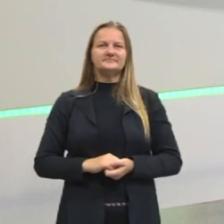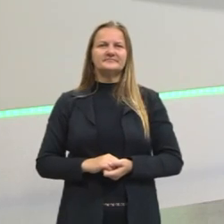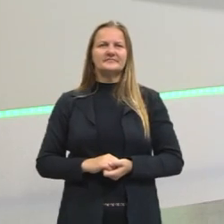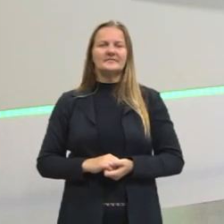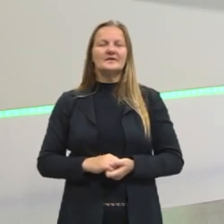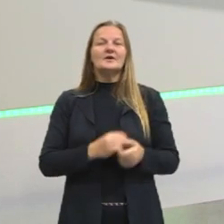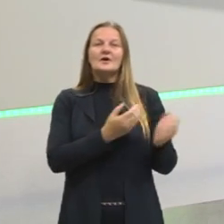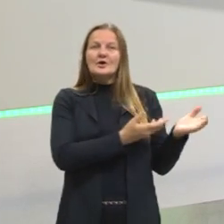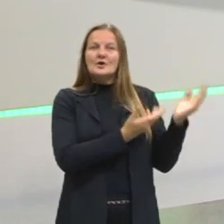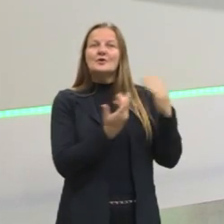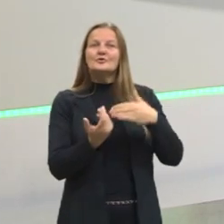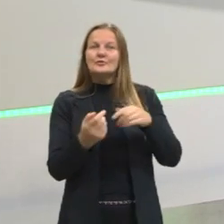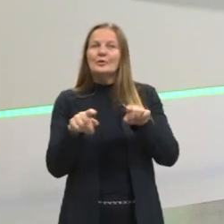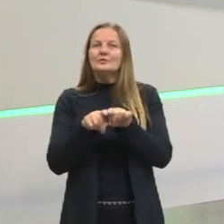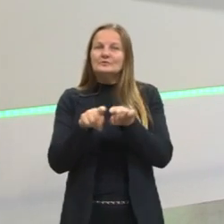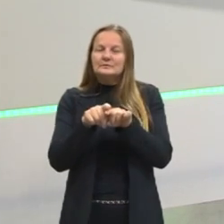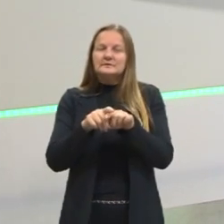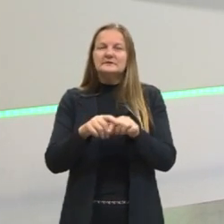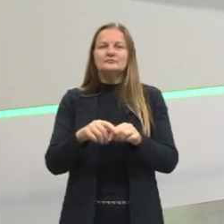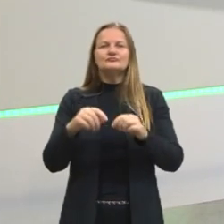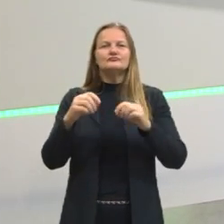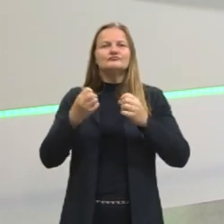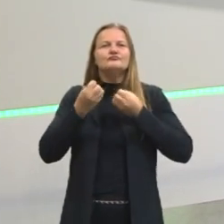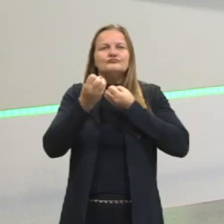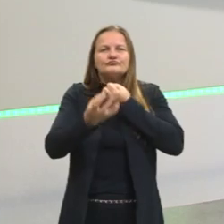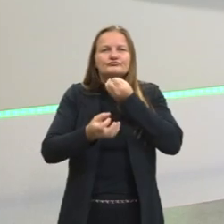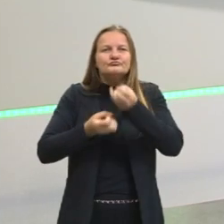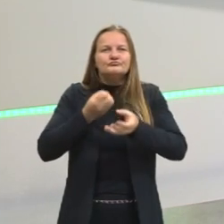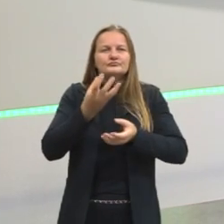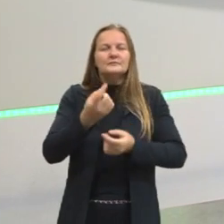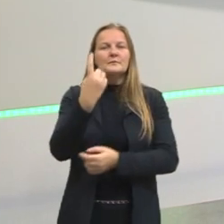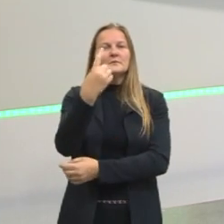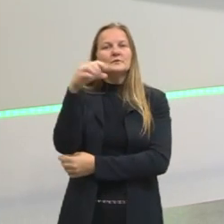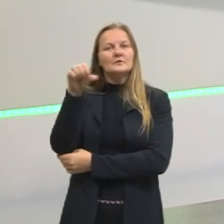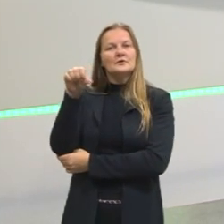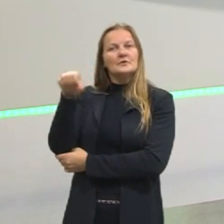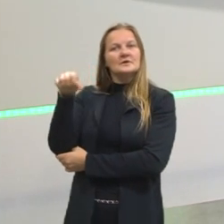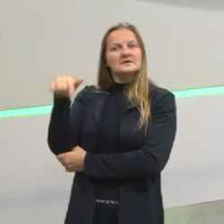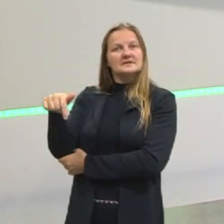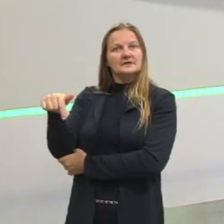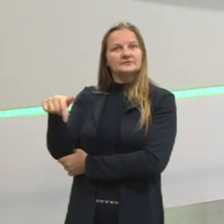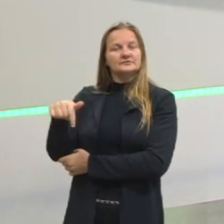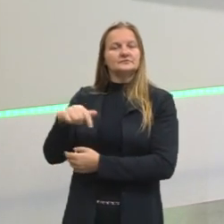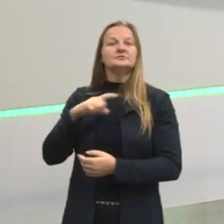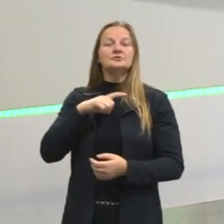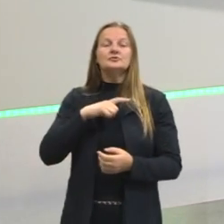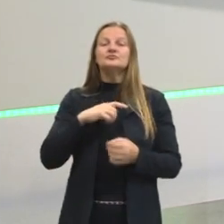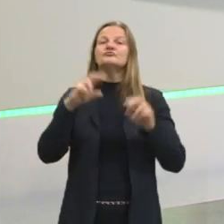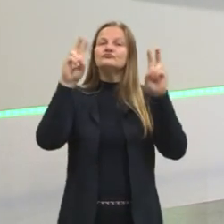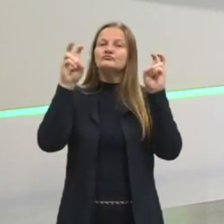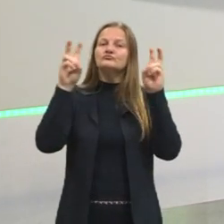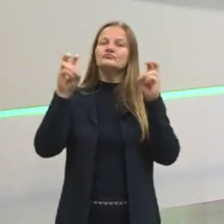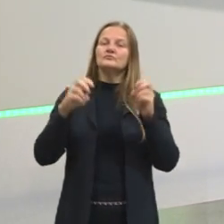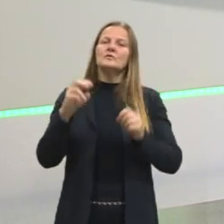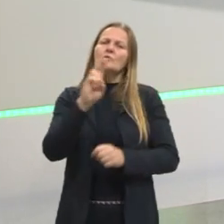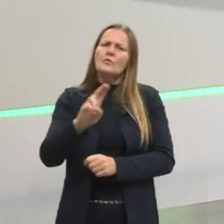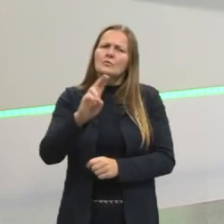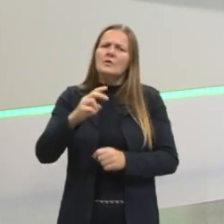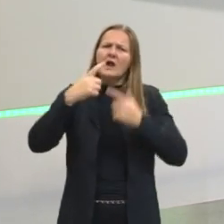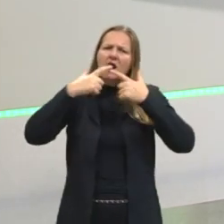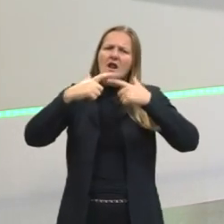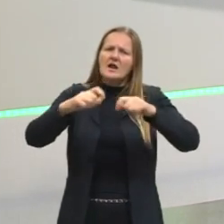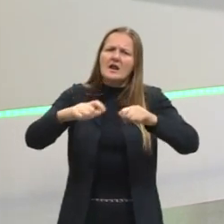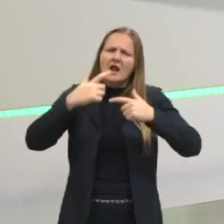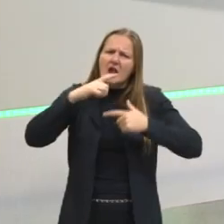E eu trouxe uma citação de 1997, onde ele trata dos usos da língua nas